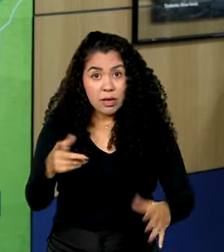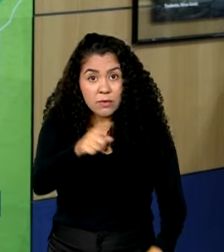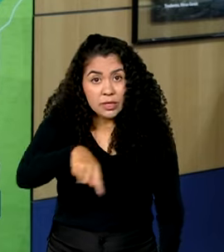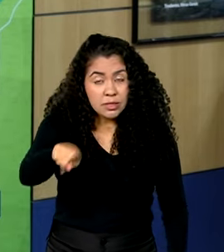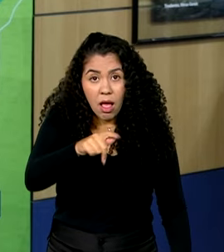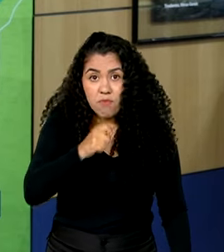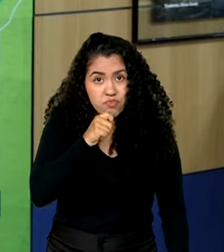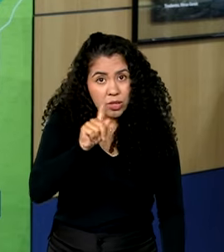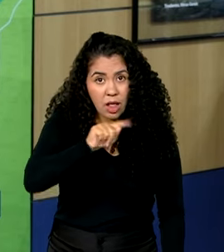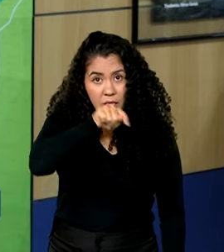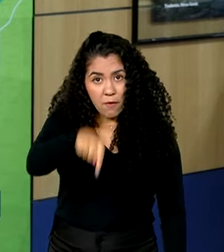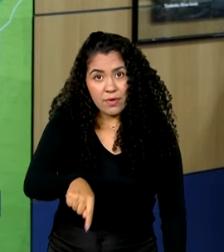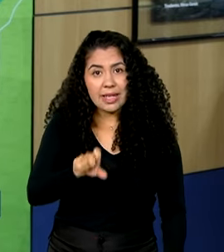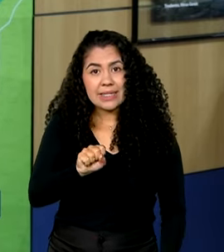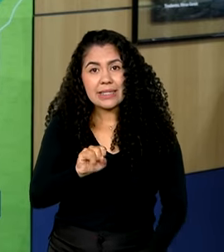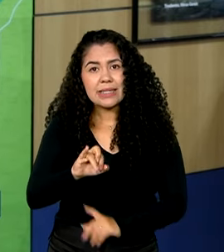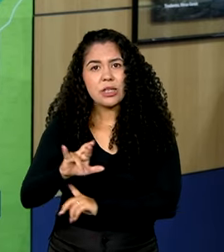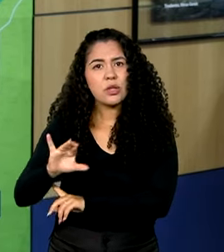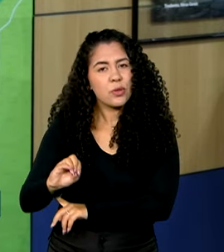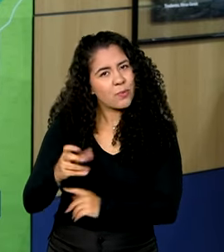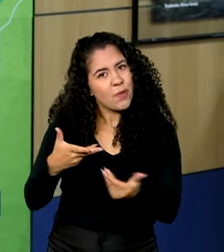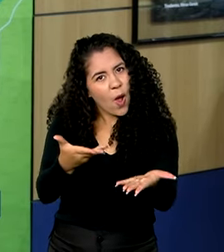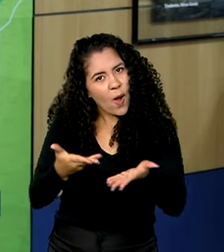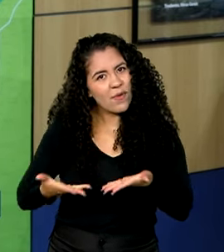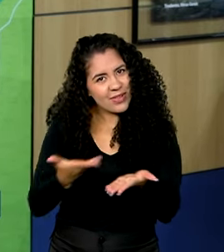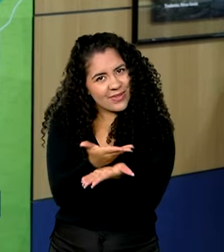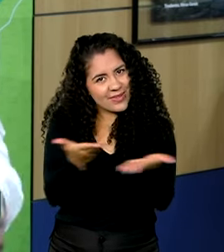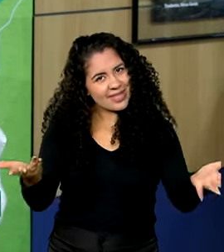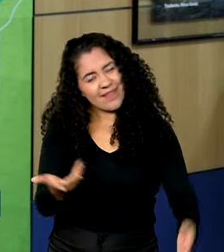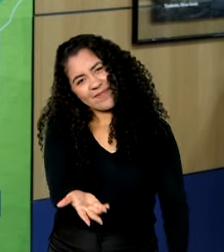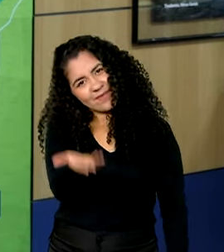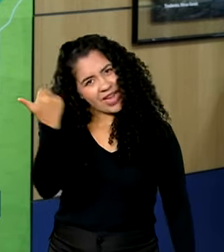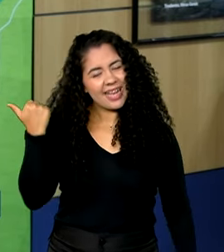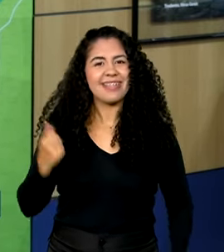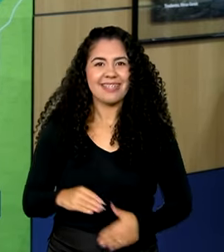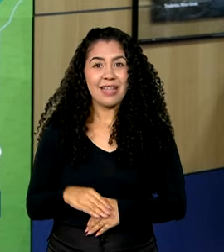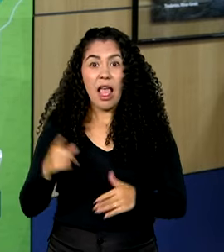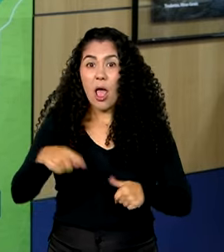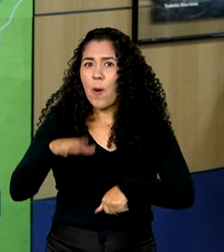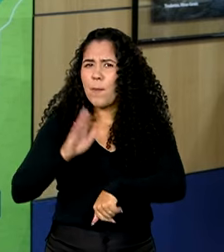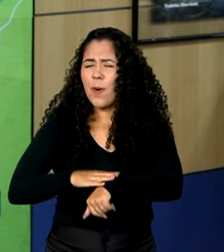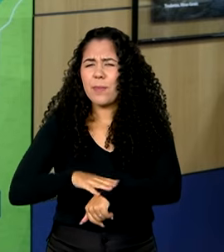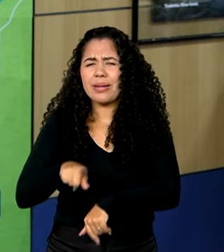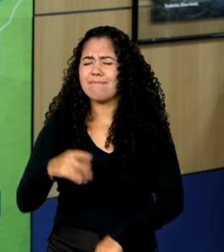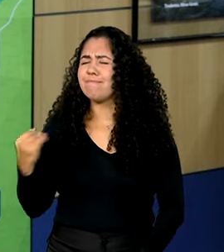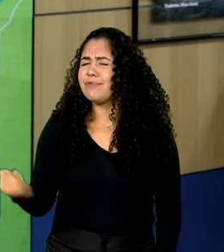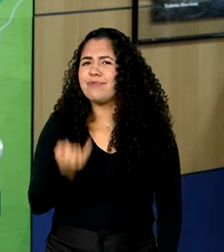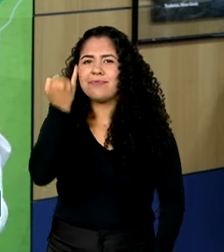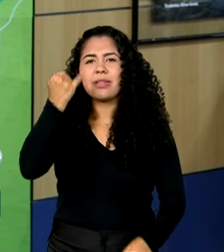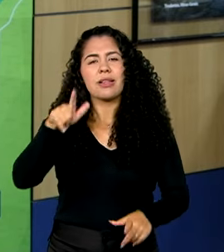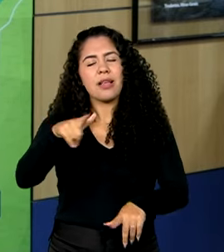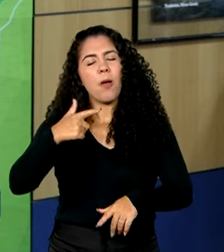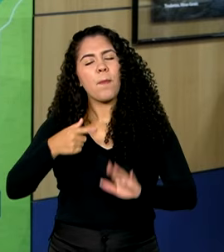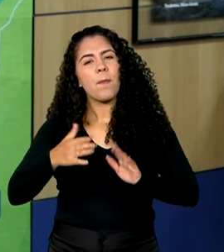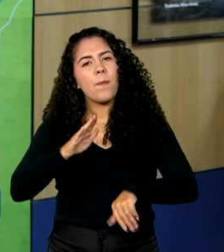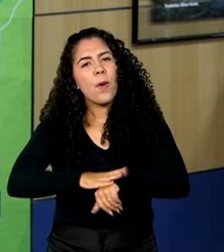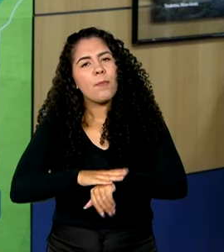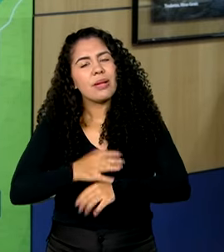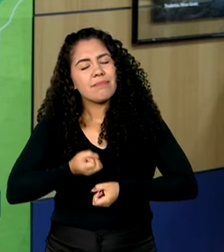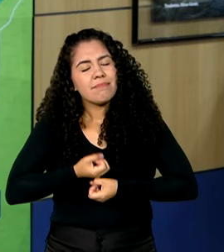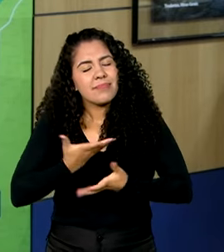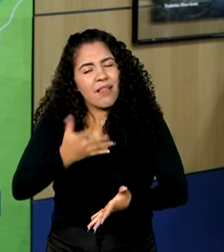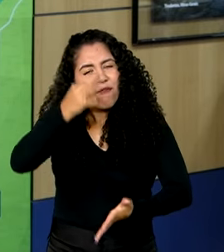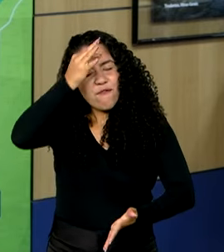não veio ao Sírio, fica aqui o nosso convite. Venham, é um momento ímpar de expressão de fé, com muita energia.